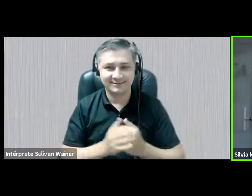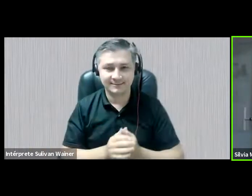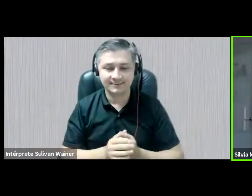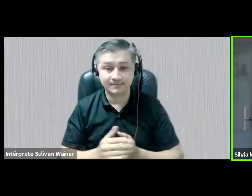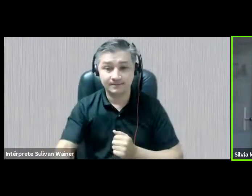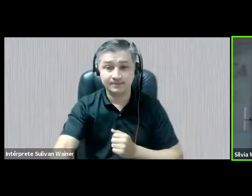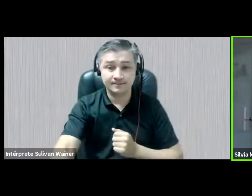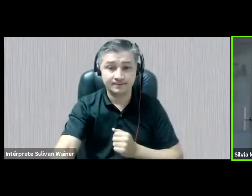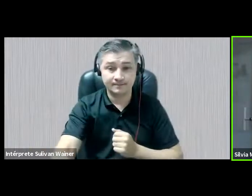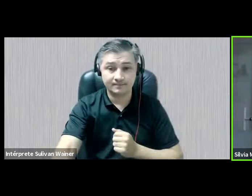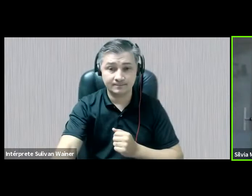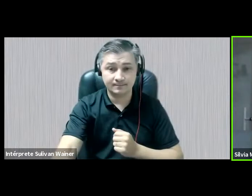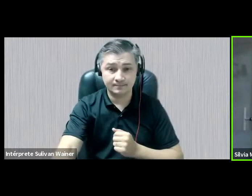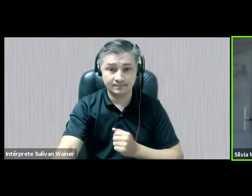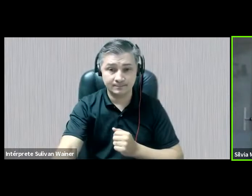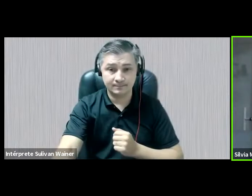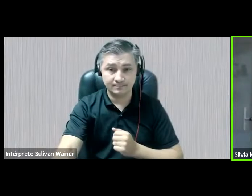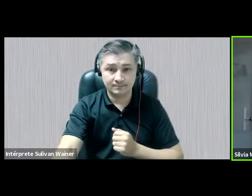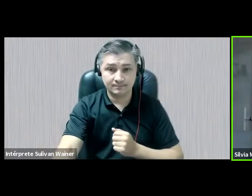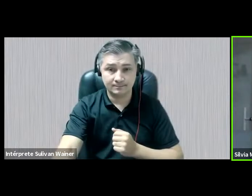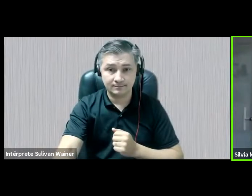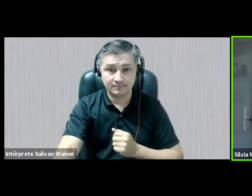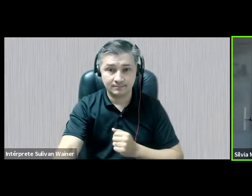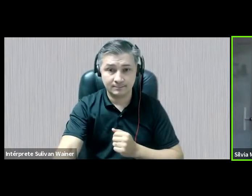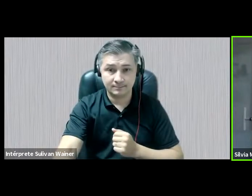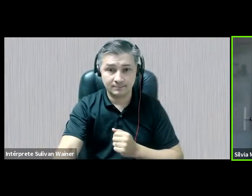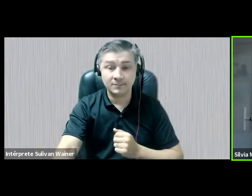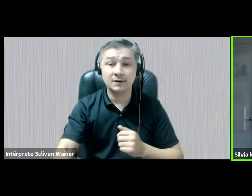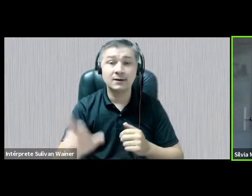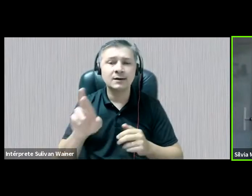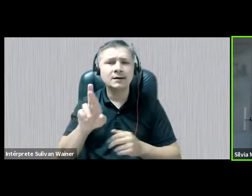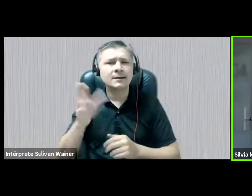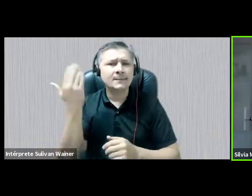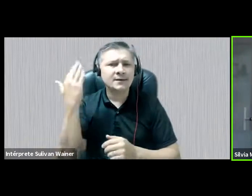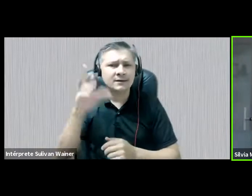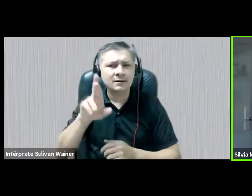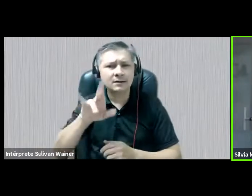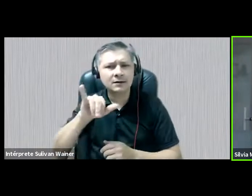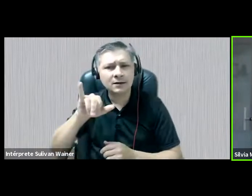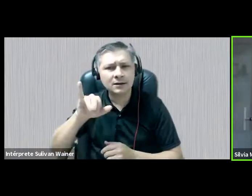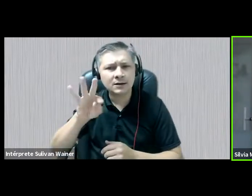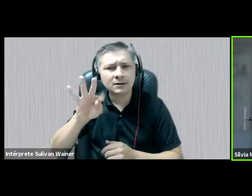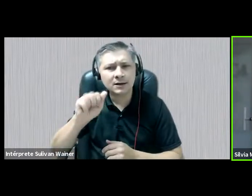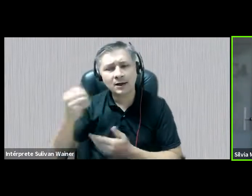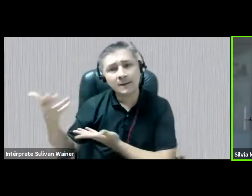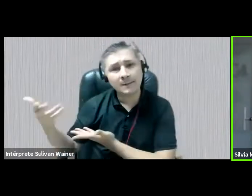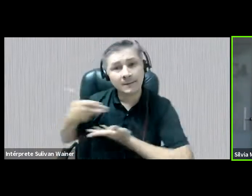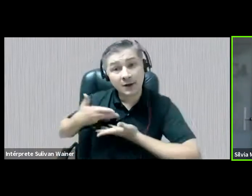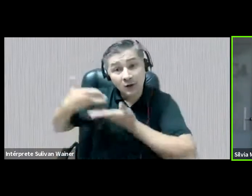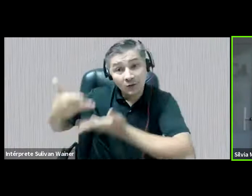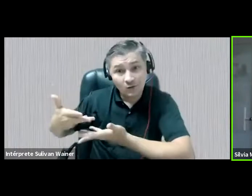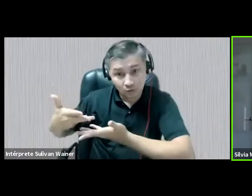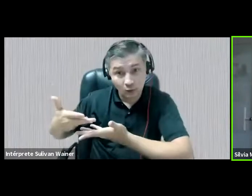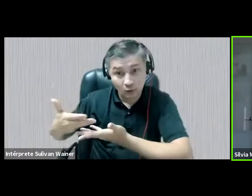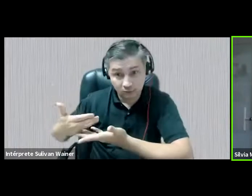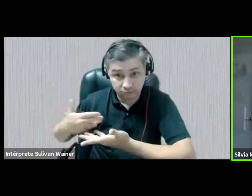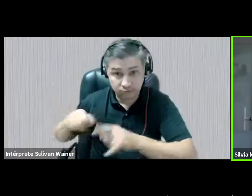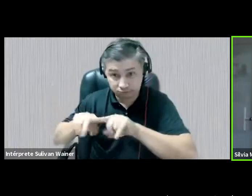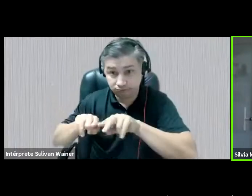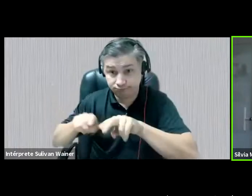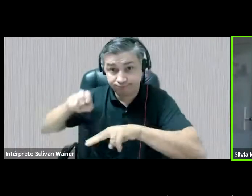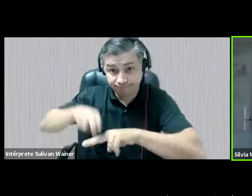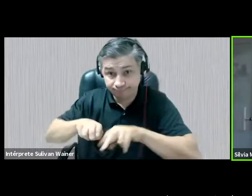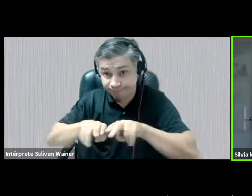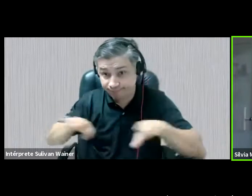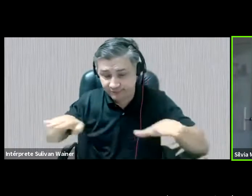Primeiro, quando o Rita me convidou para fazer parte da mesa, eu tomei um susto, porque eu sou historiadora, trabalho